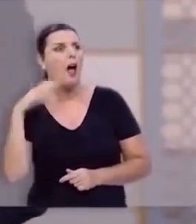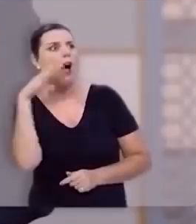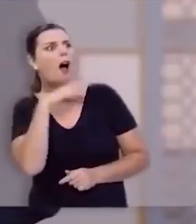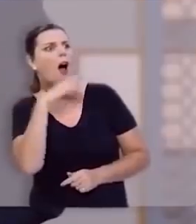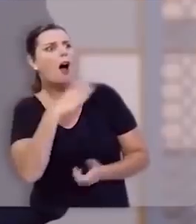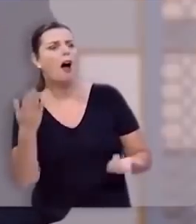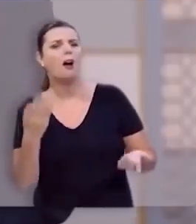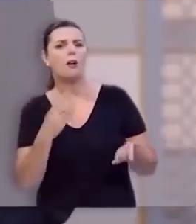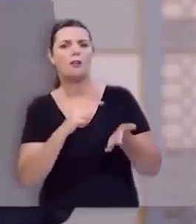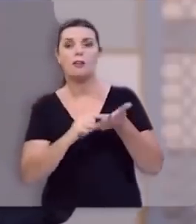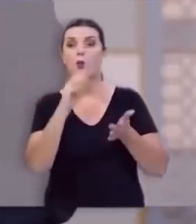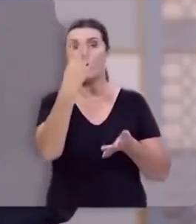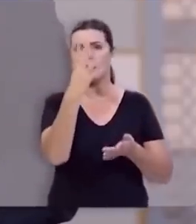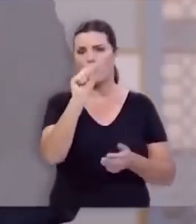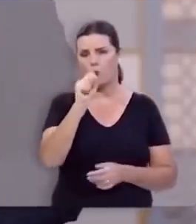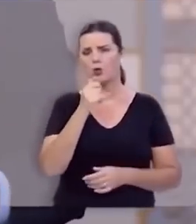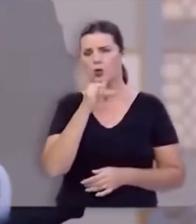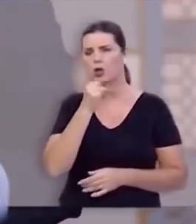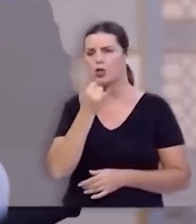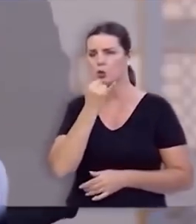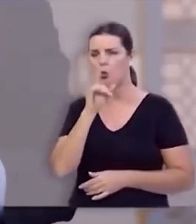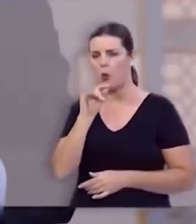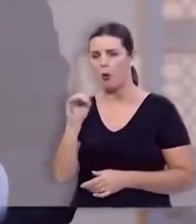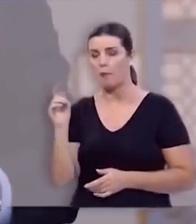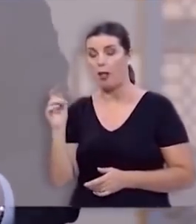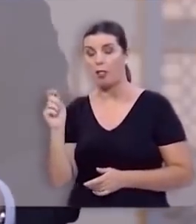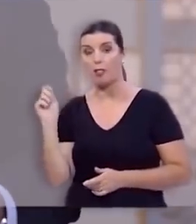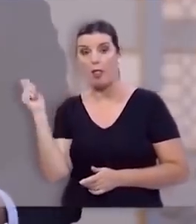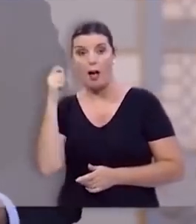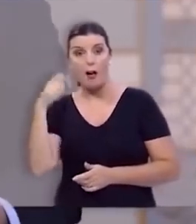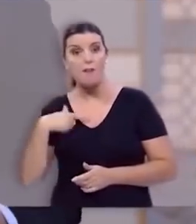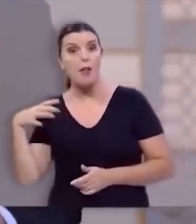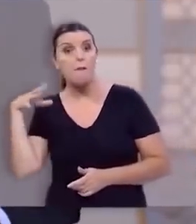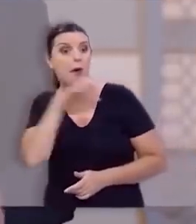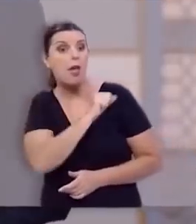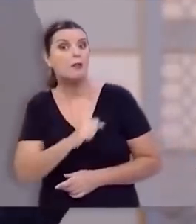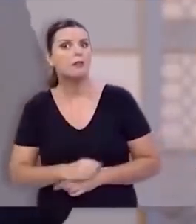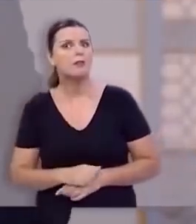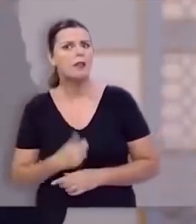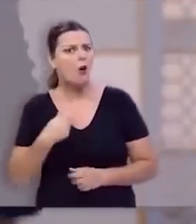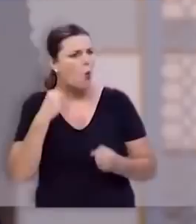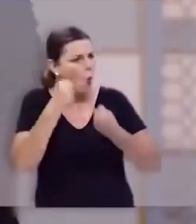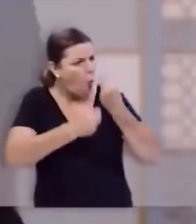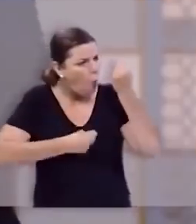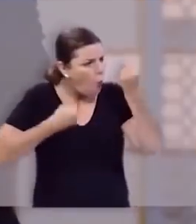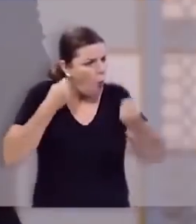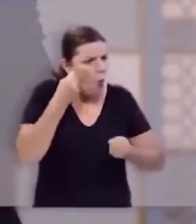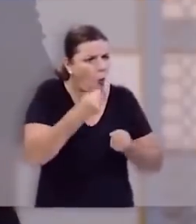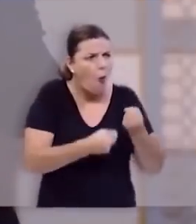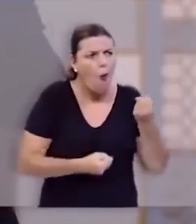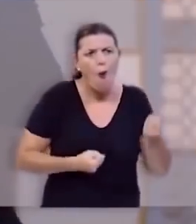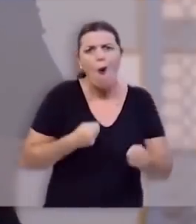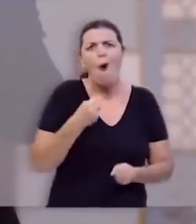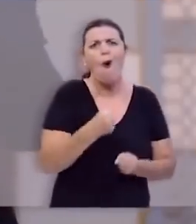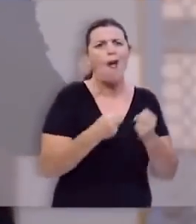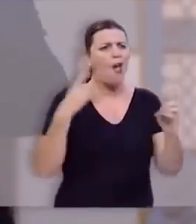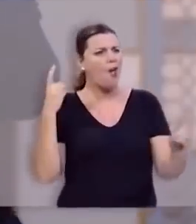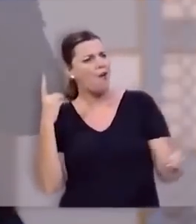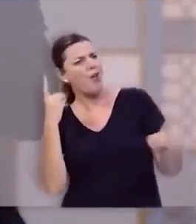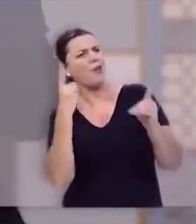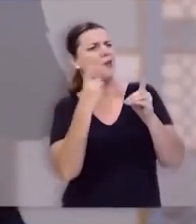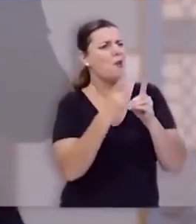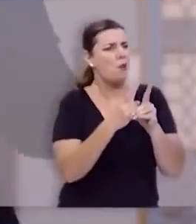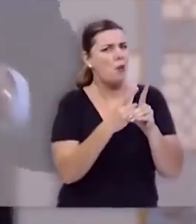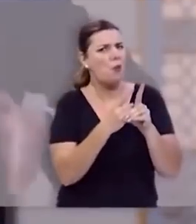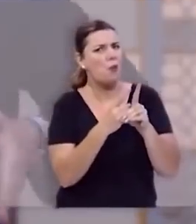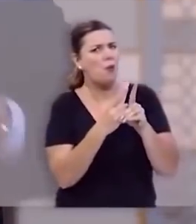pressa... Aliás, versículo 48, que Davi teve pressa para vencer. Ele correu ao encontro, ou de